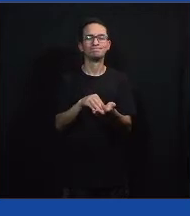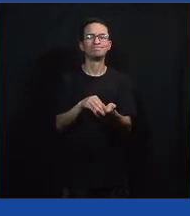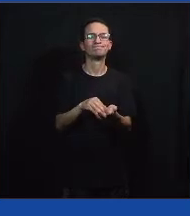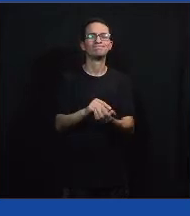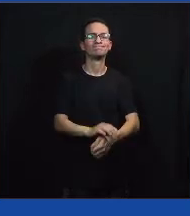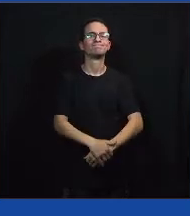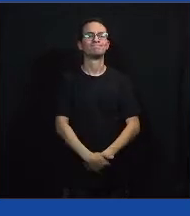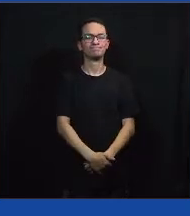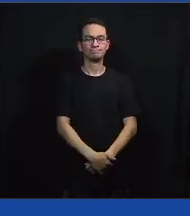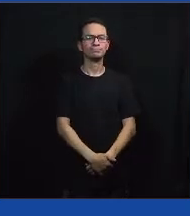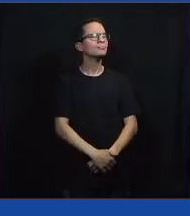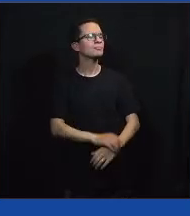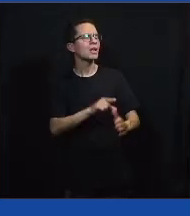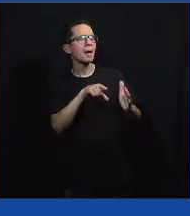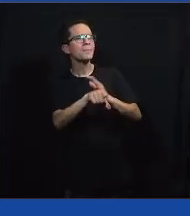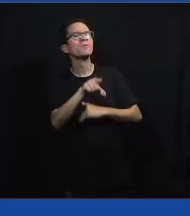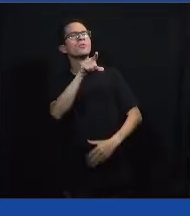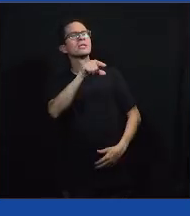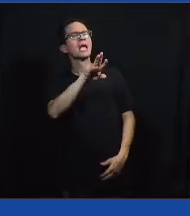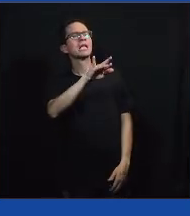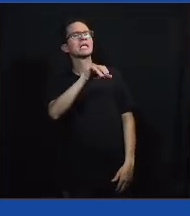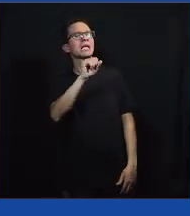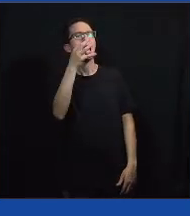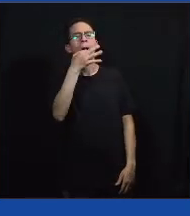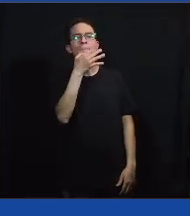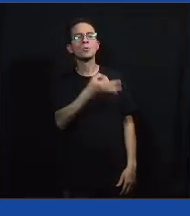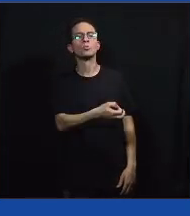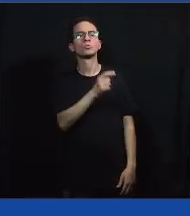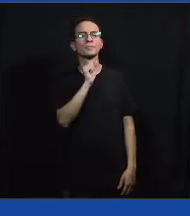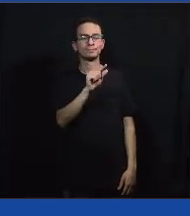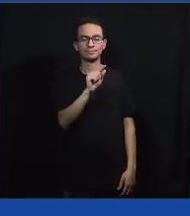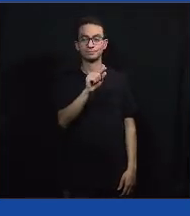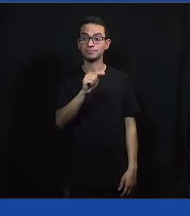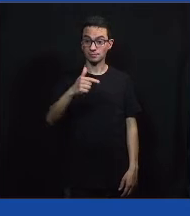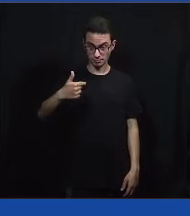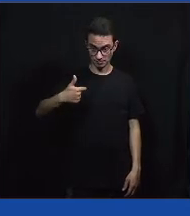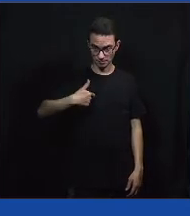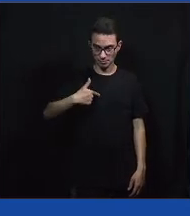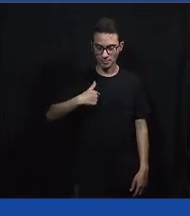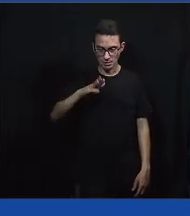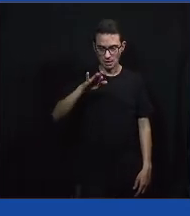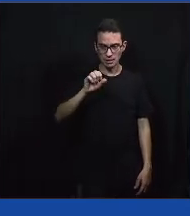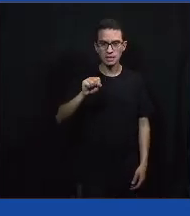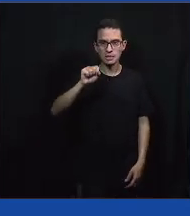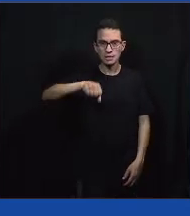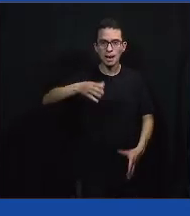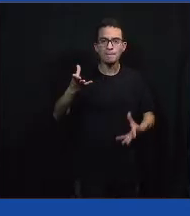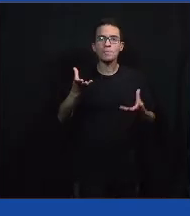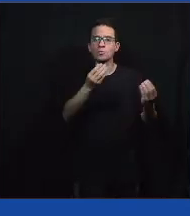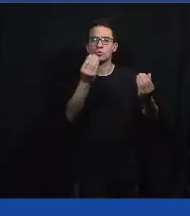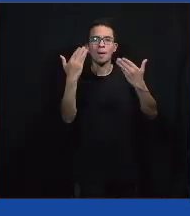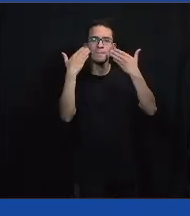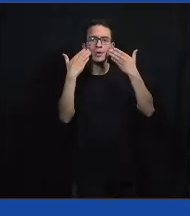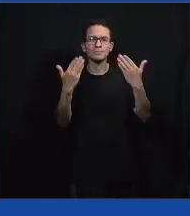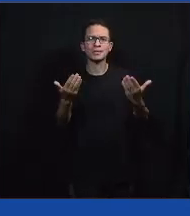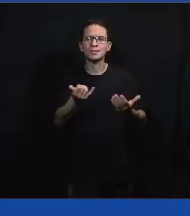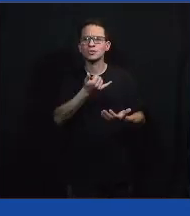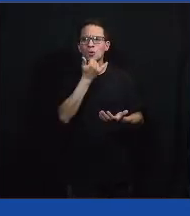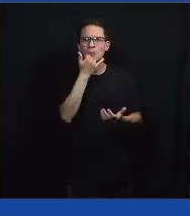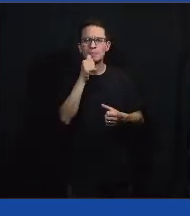E você, Cris, o você acha? Eu acho que houve uma série de movimentos e intenções, mas nem todos se